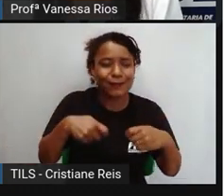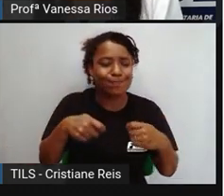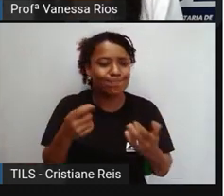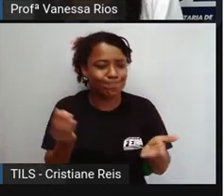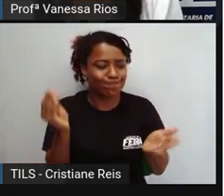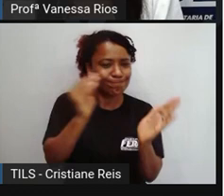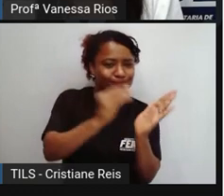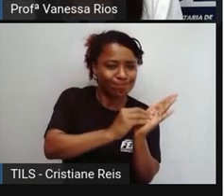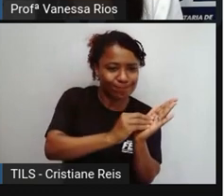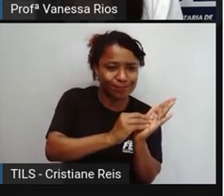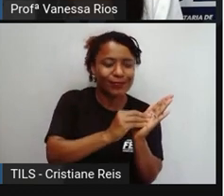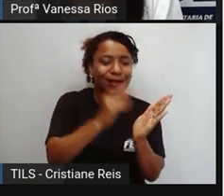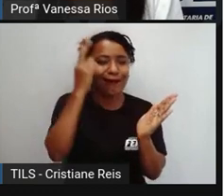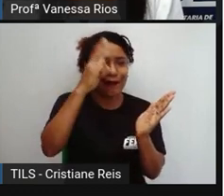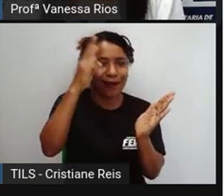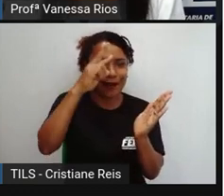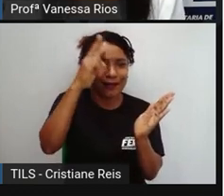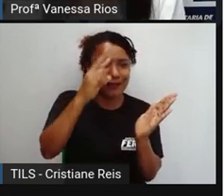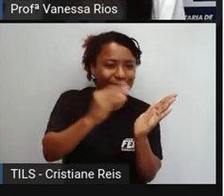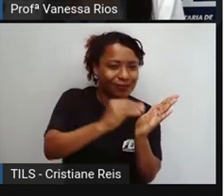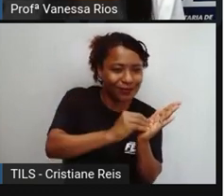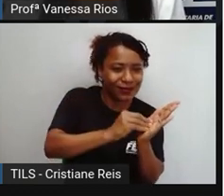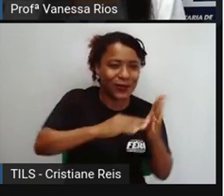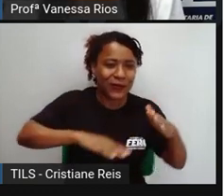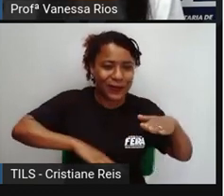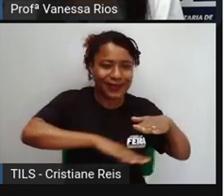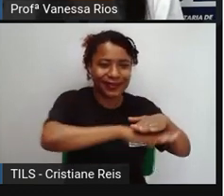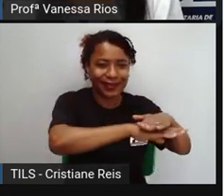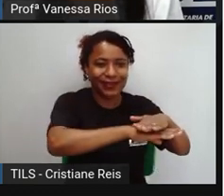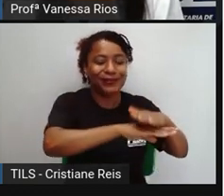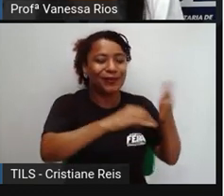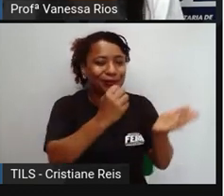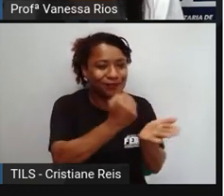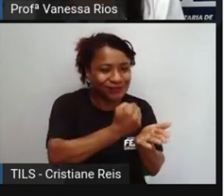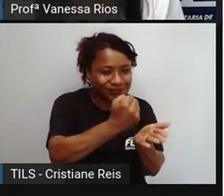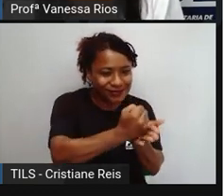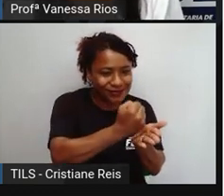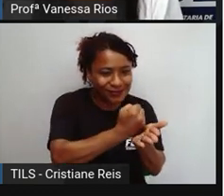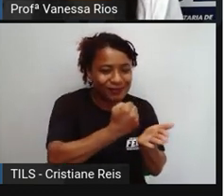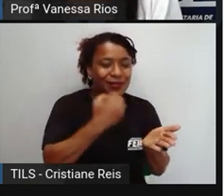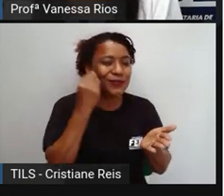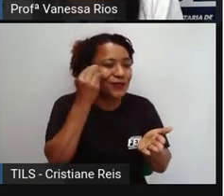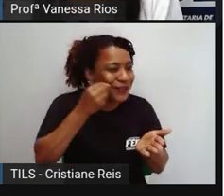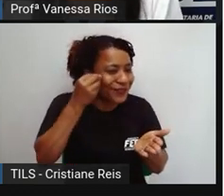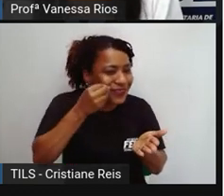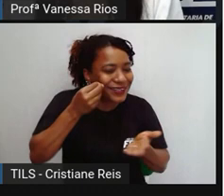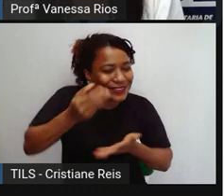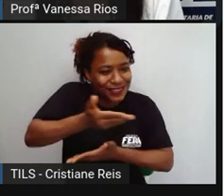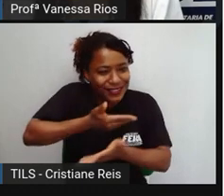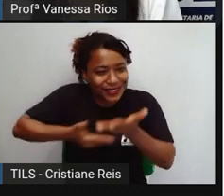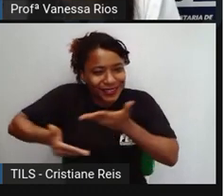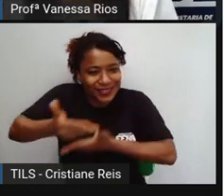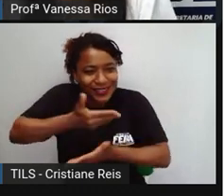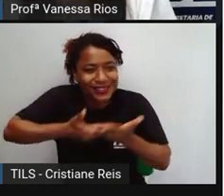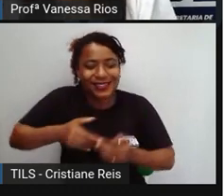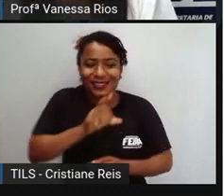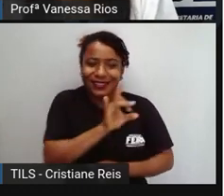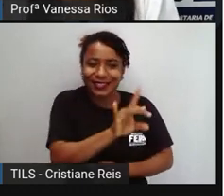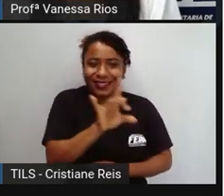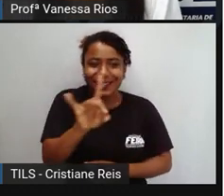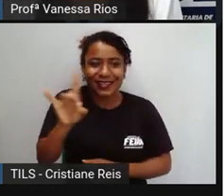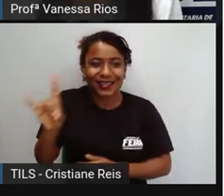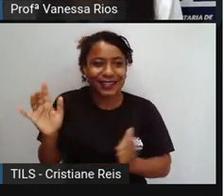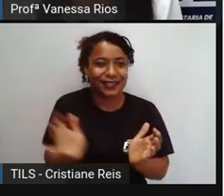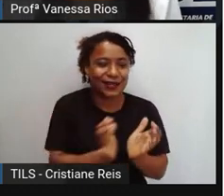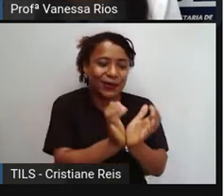marcado, guardado, documentado, documentado, as vivências, as experiências de cada grupo social,